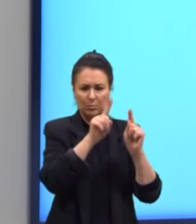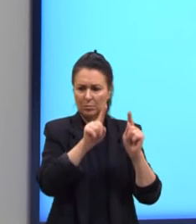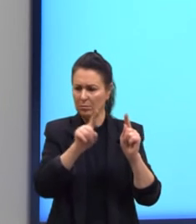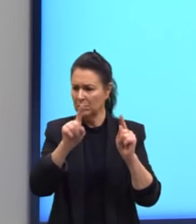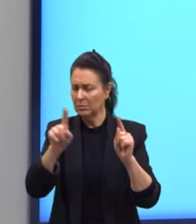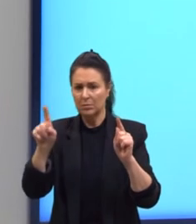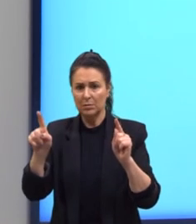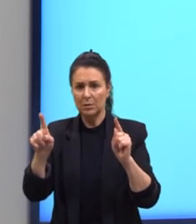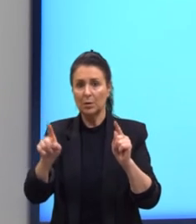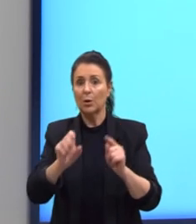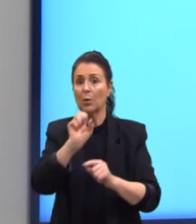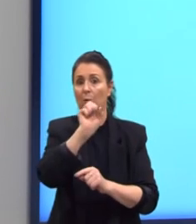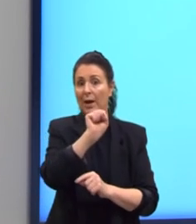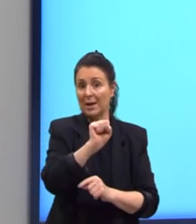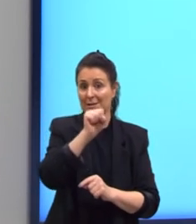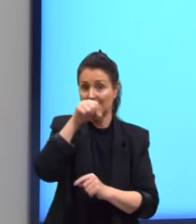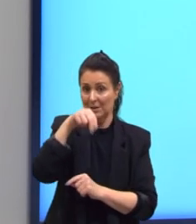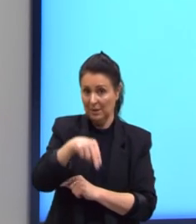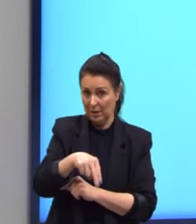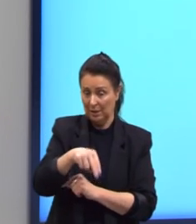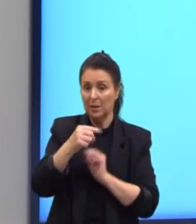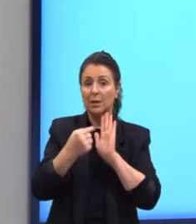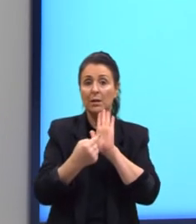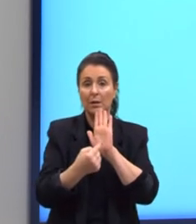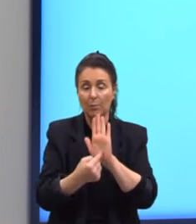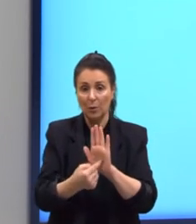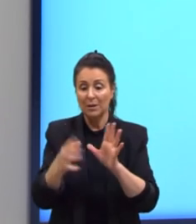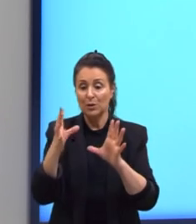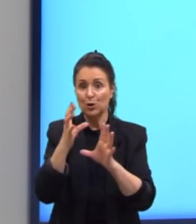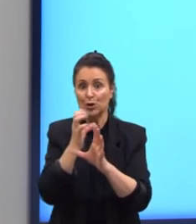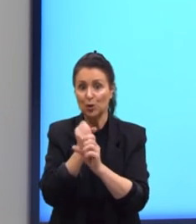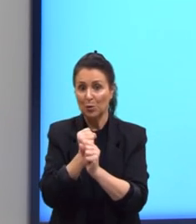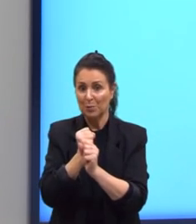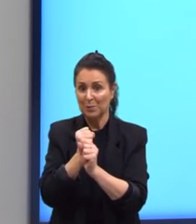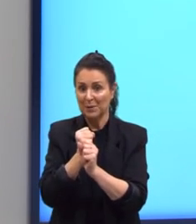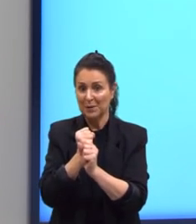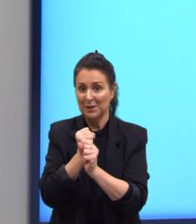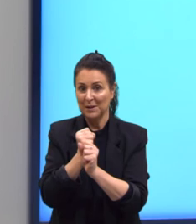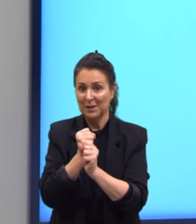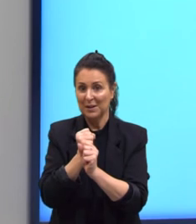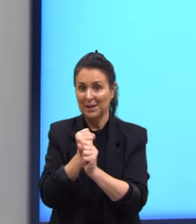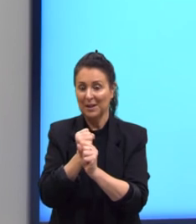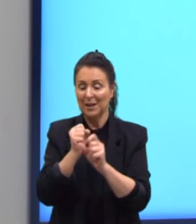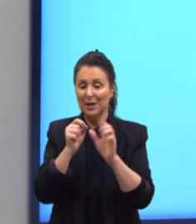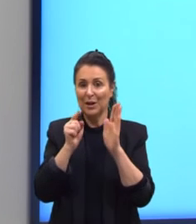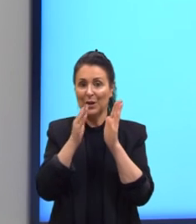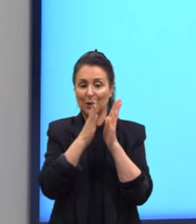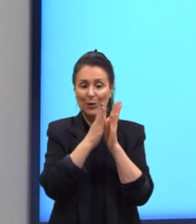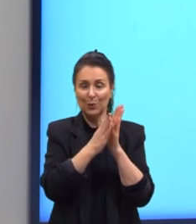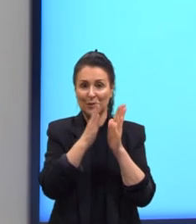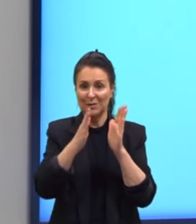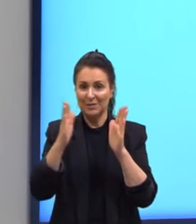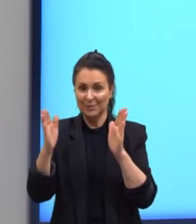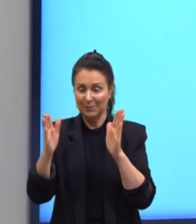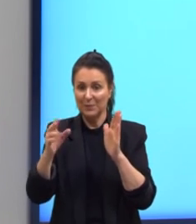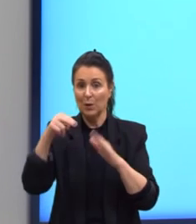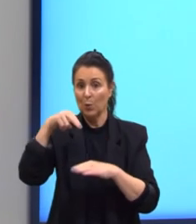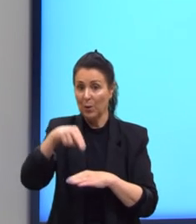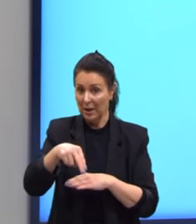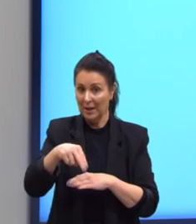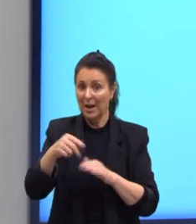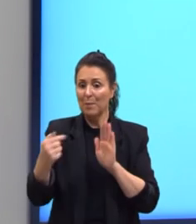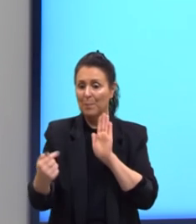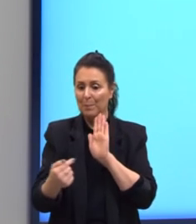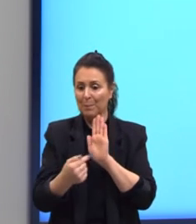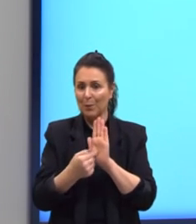então o SN indicando a soma dos termos novamente o N indica a posição